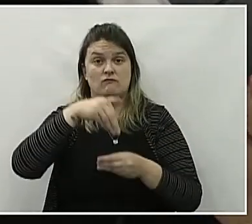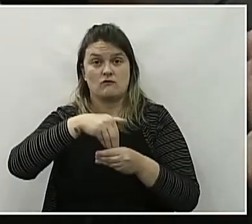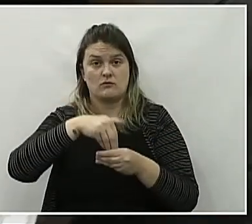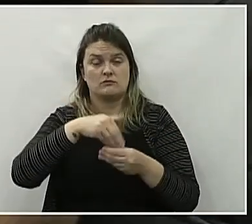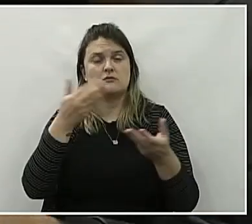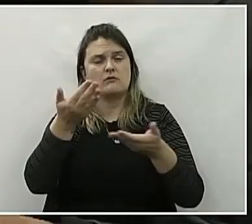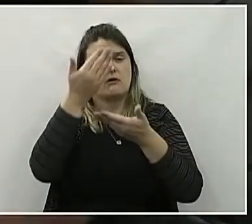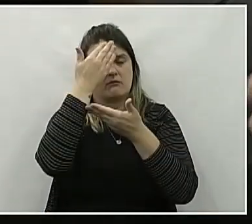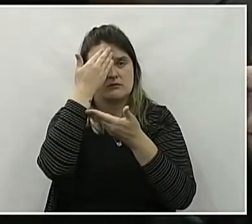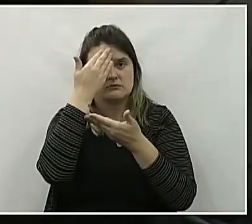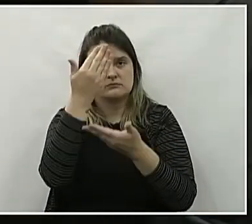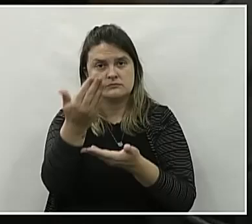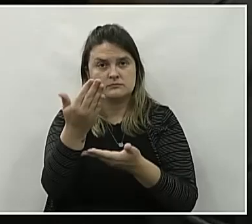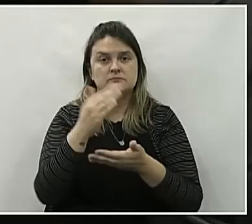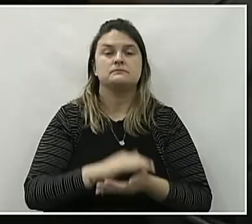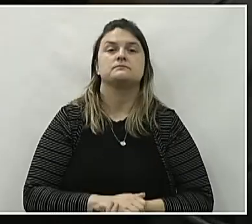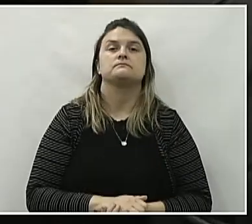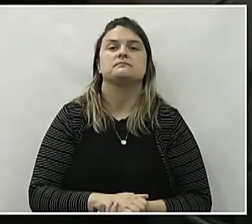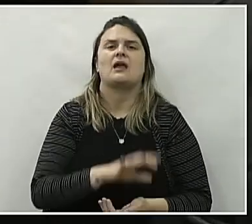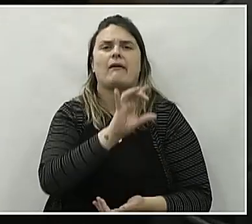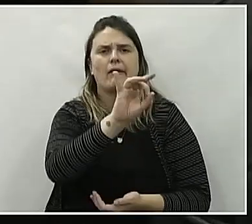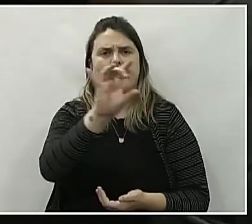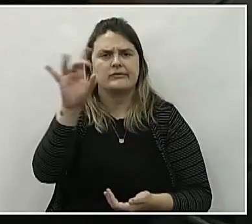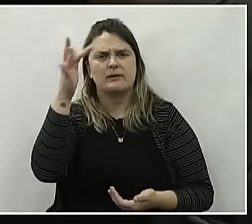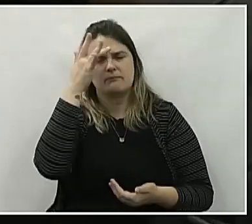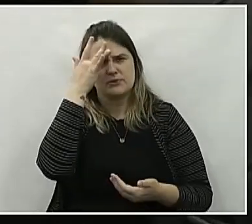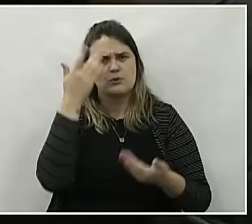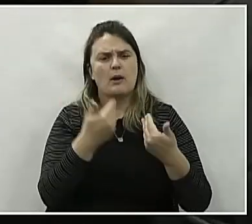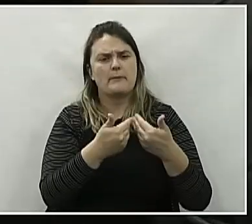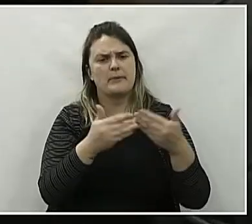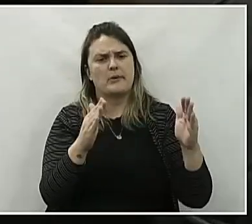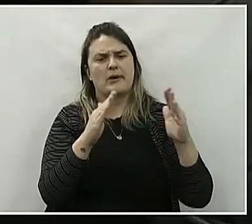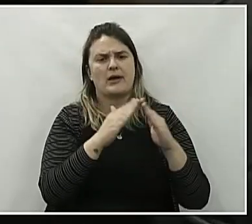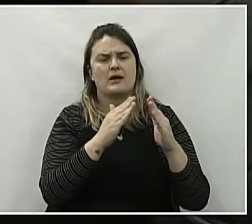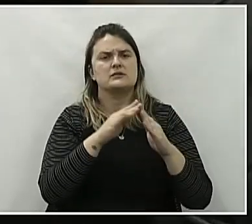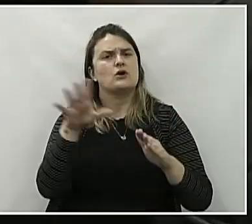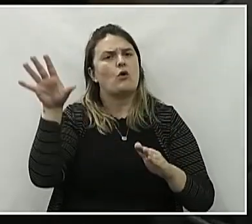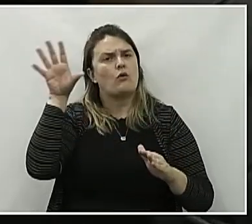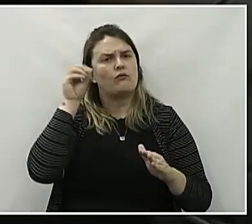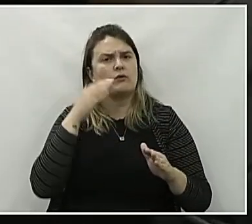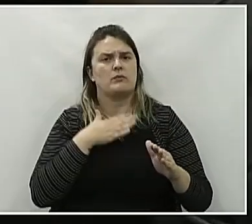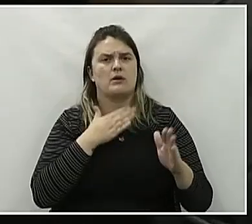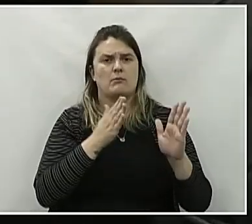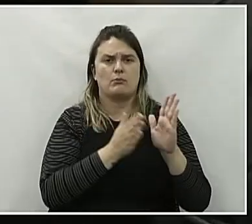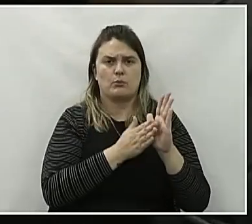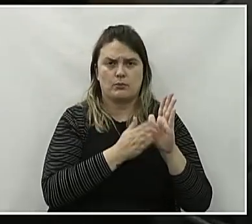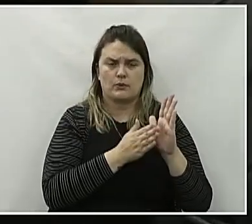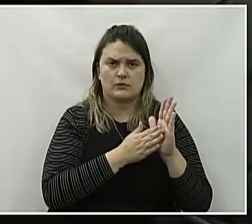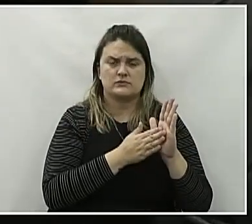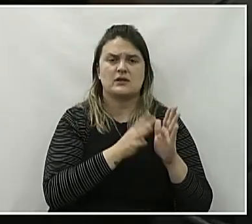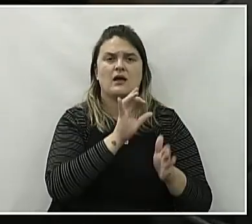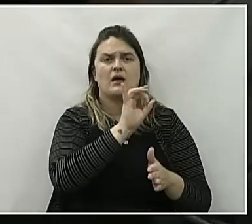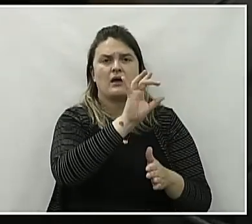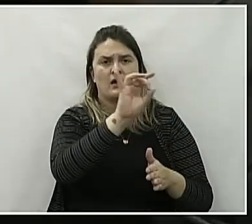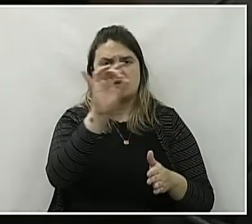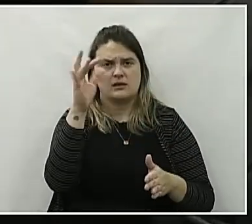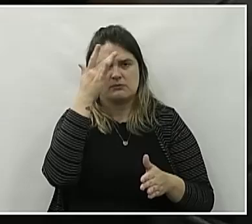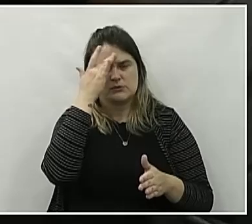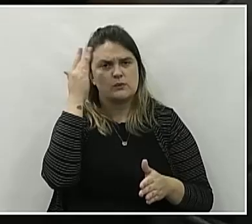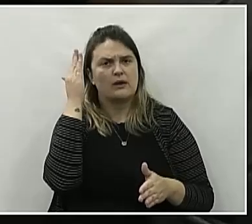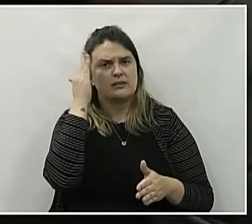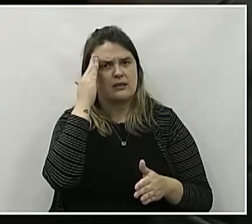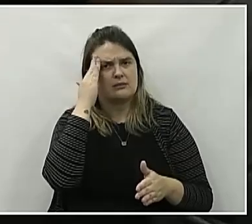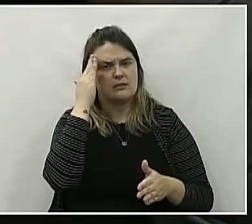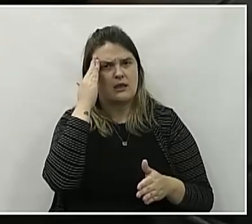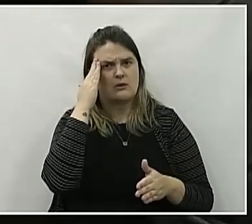tenho que agradecer a cada um que abriu a sua residência, a cada um que ouviu a minha proposta, a cada um que entendeu que